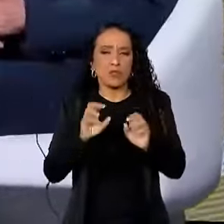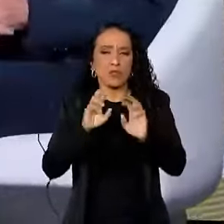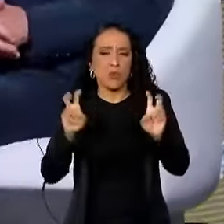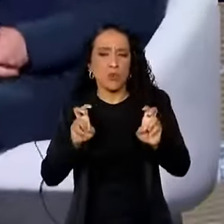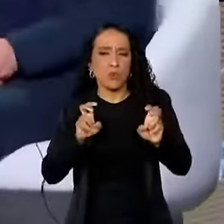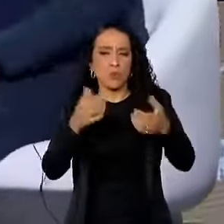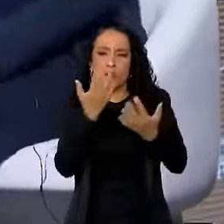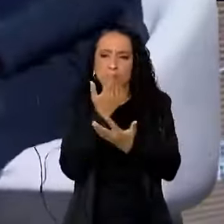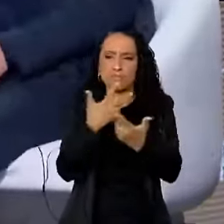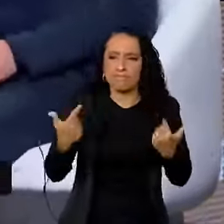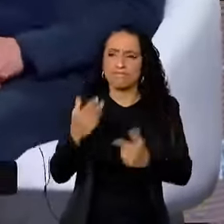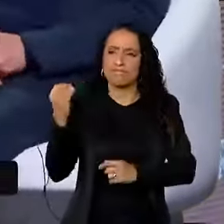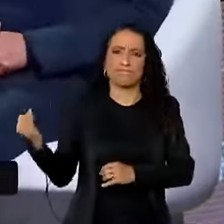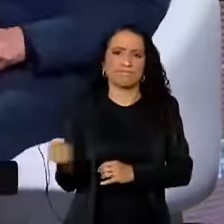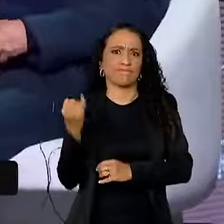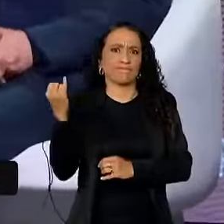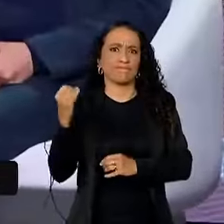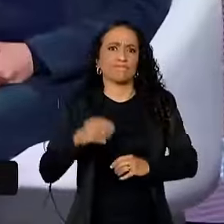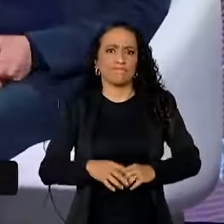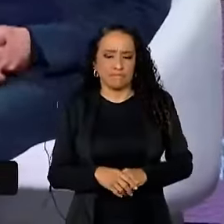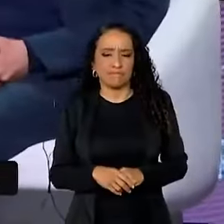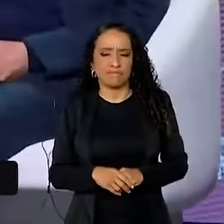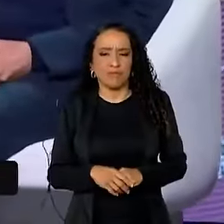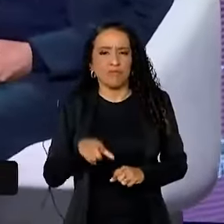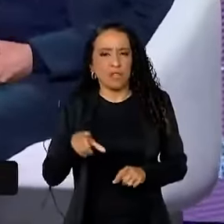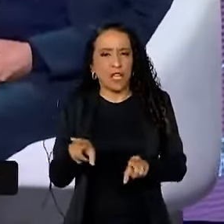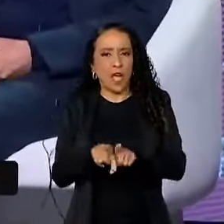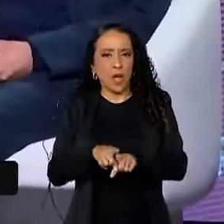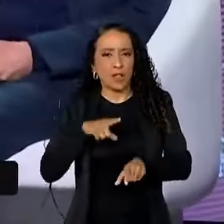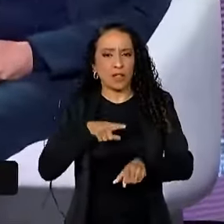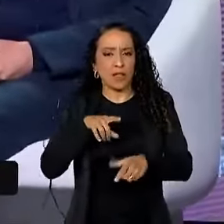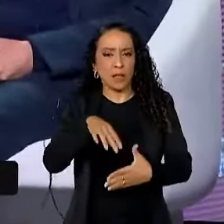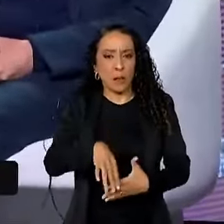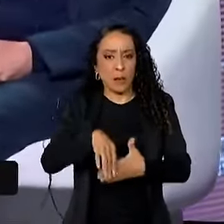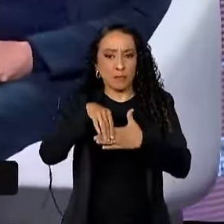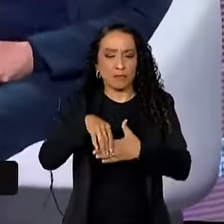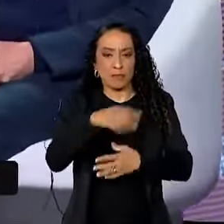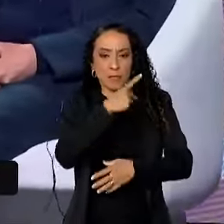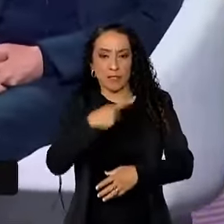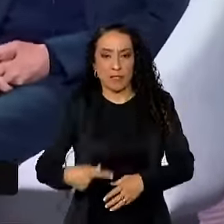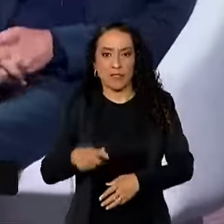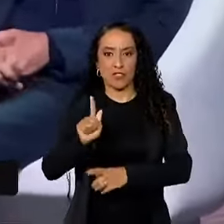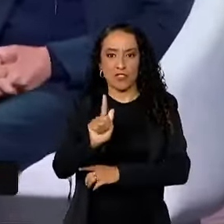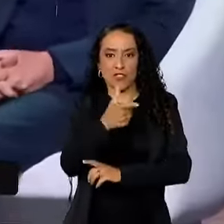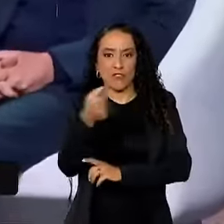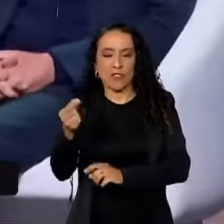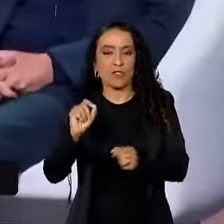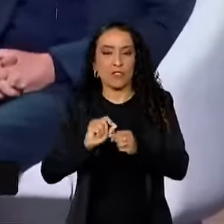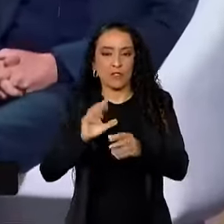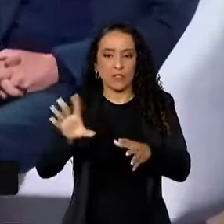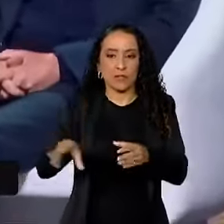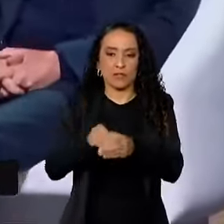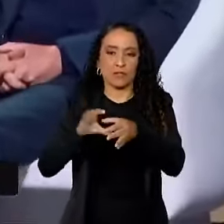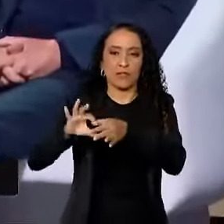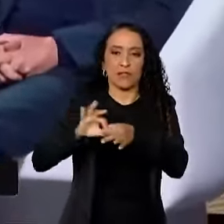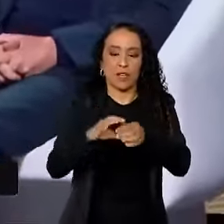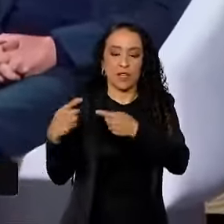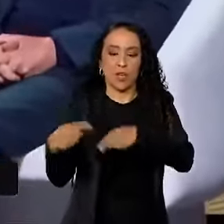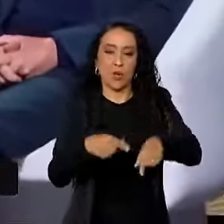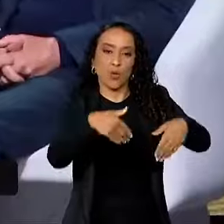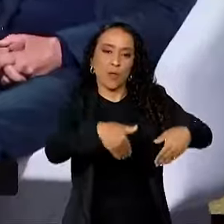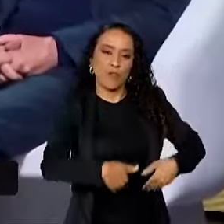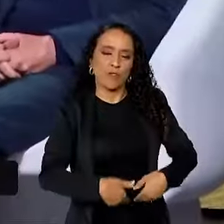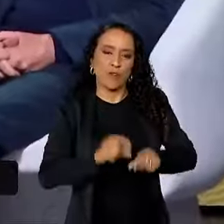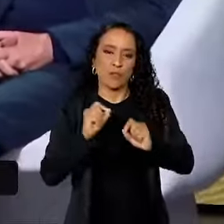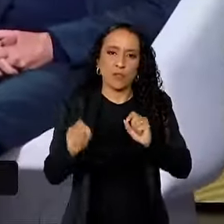é incrível, presidente. Você tem agora a presidência do G20, que você quer fazer uma aliança global contra a fome. Você tem trabalhado